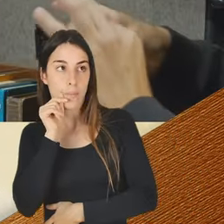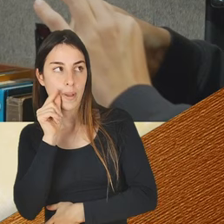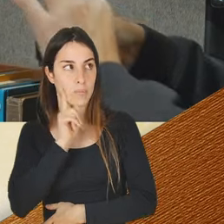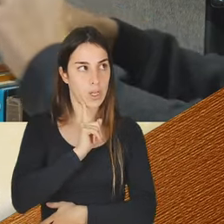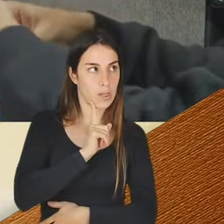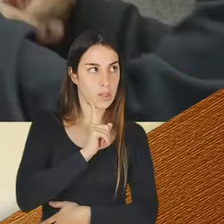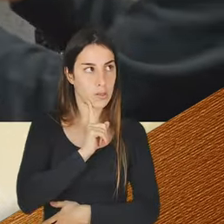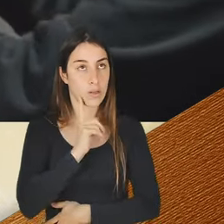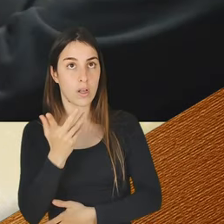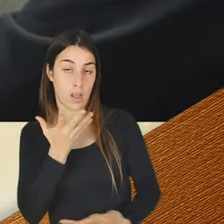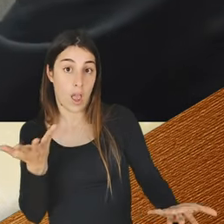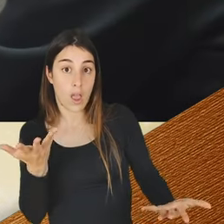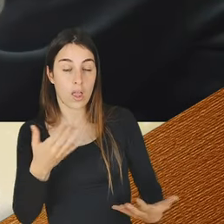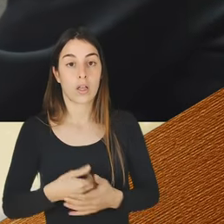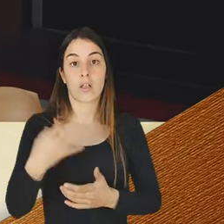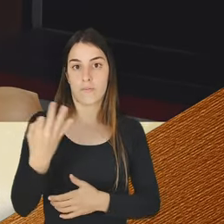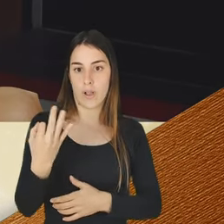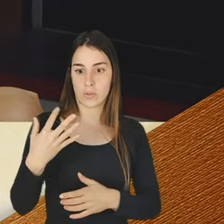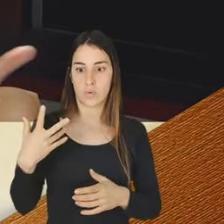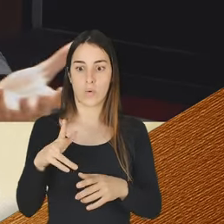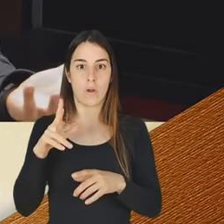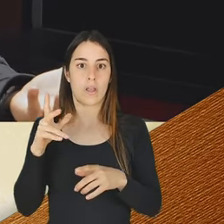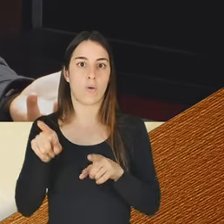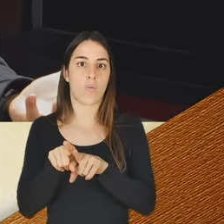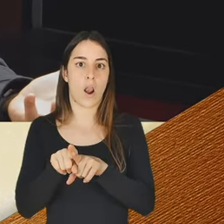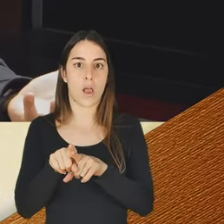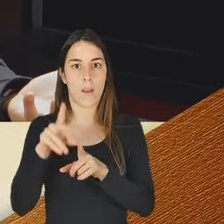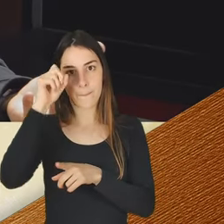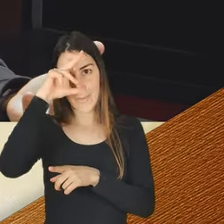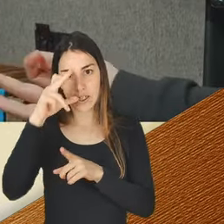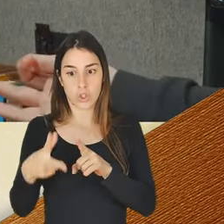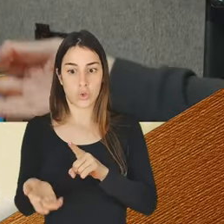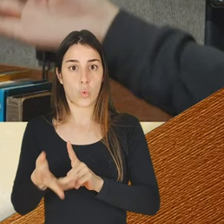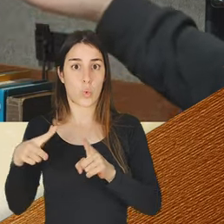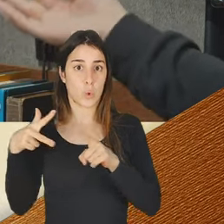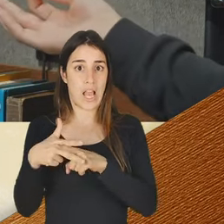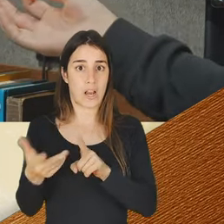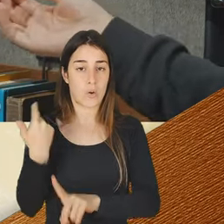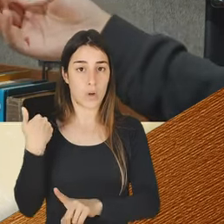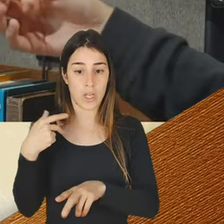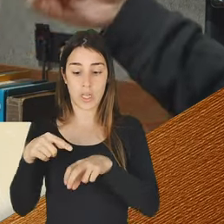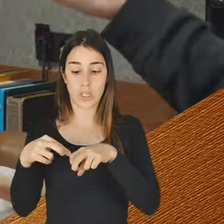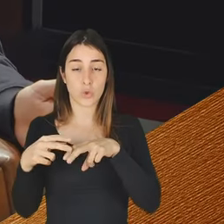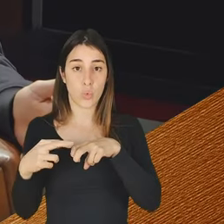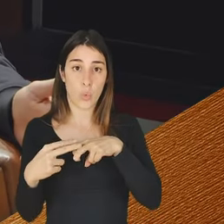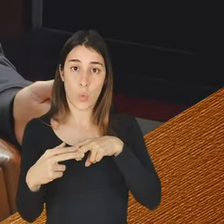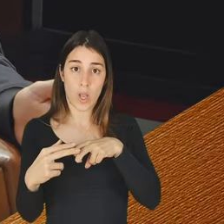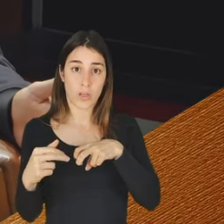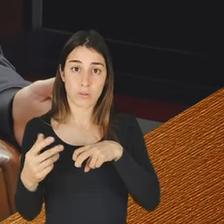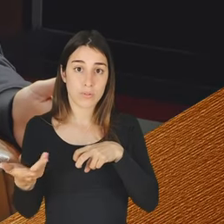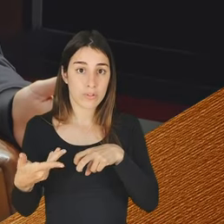que não era... Imagina, além de terem cortado a gaita, ninguém lhe arranjou os joelhos. Não é? Então a gente sabe, Vitor, que quem não é para comer